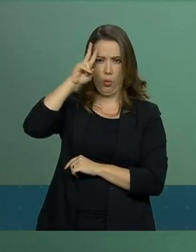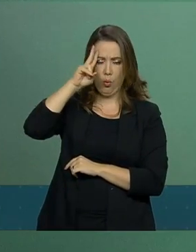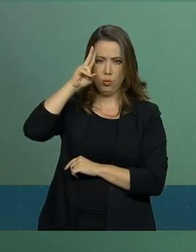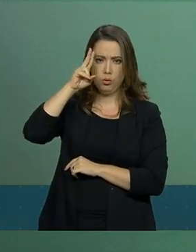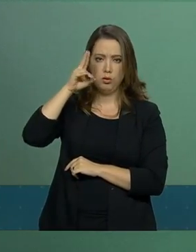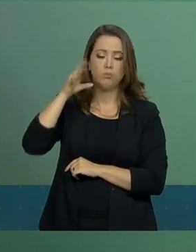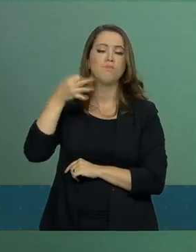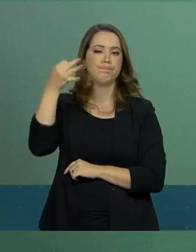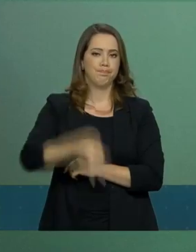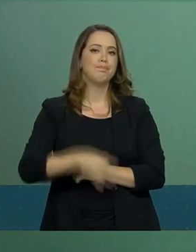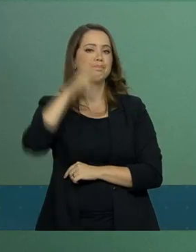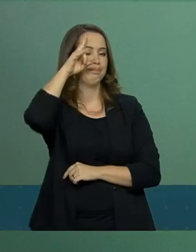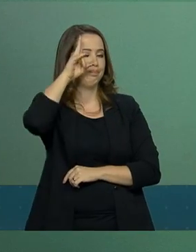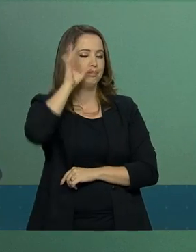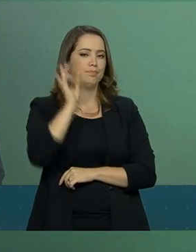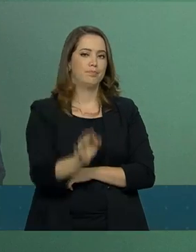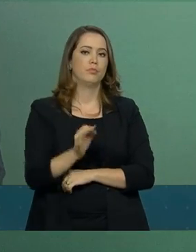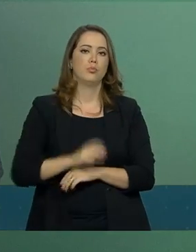Segunda-feira, é isso.